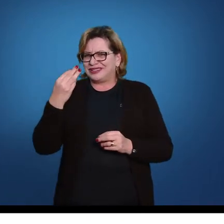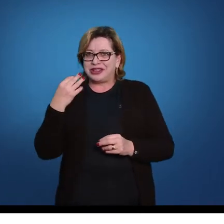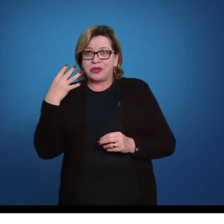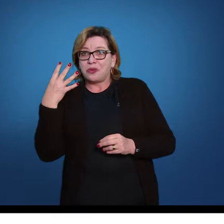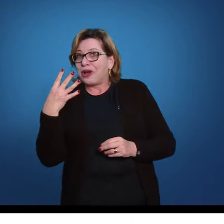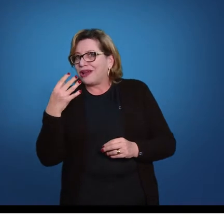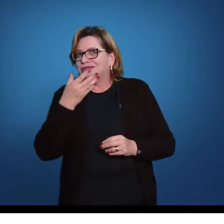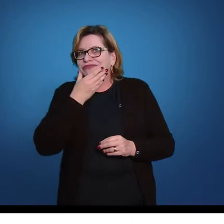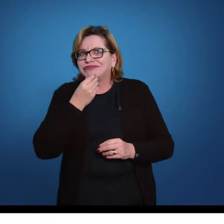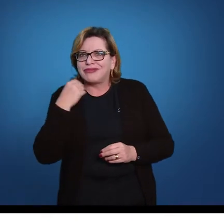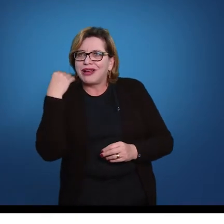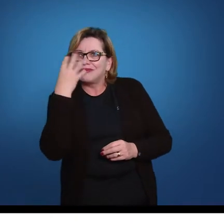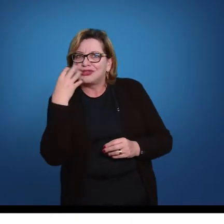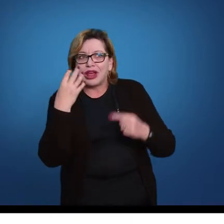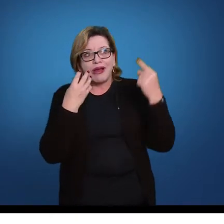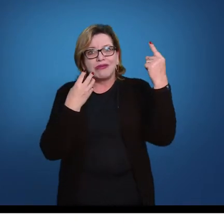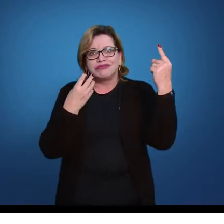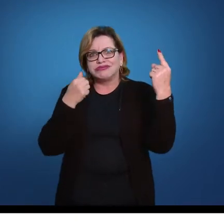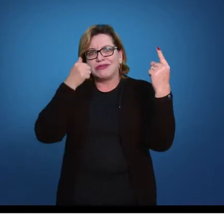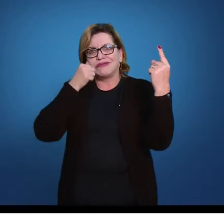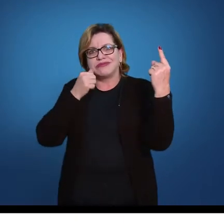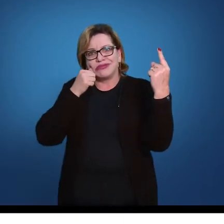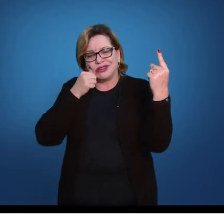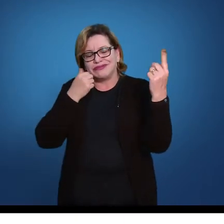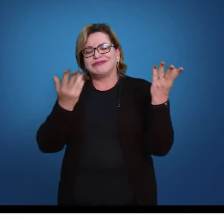apaixonados pela mesma artista.